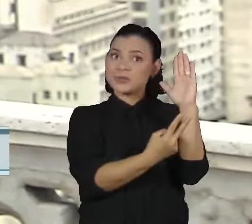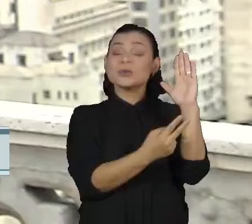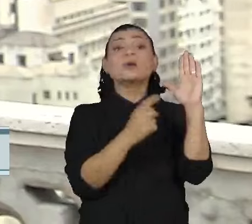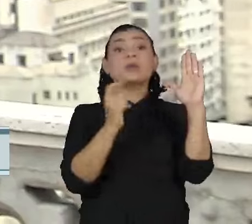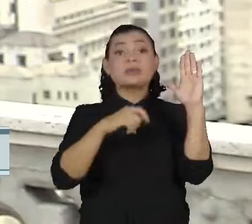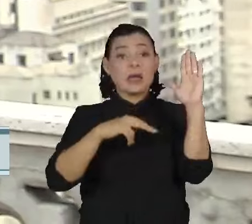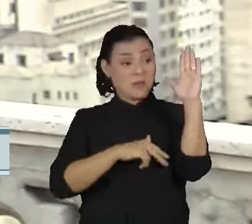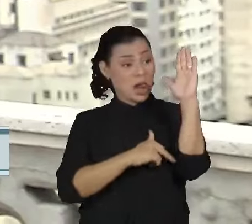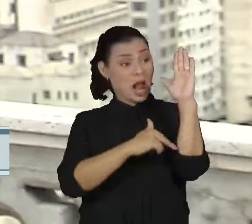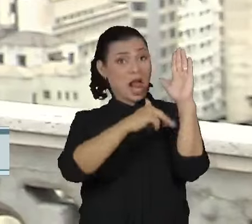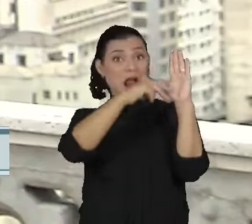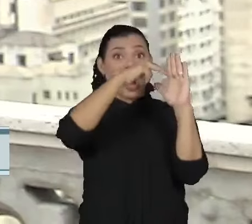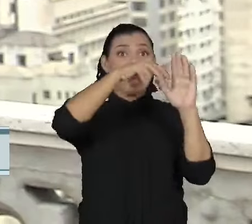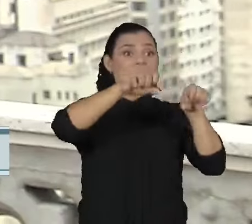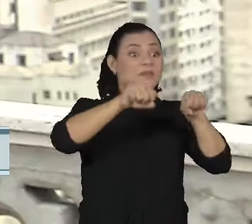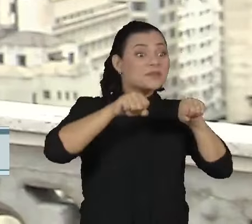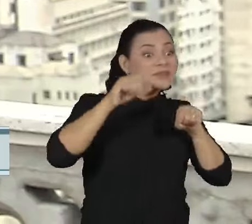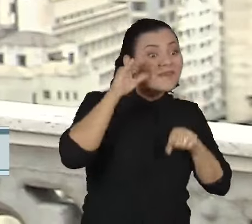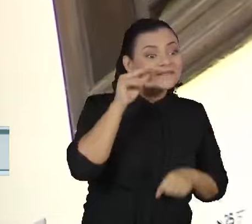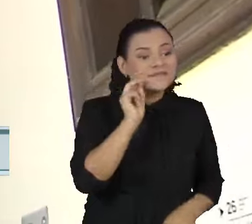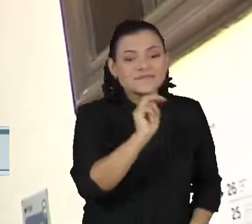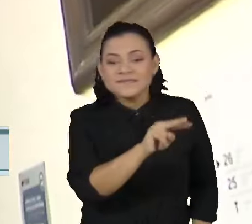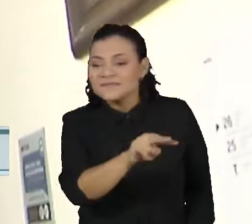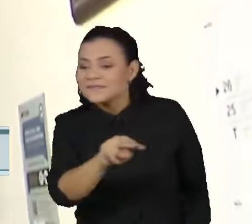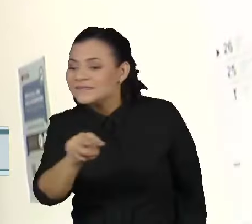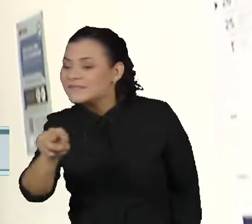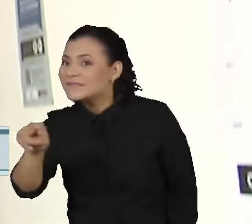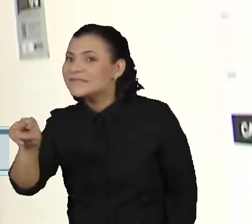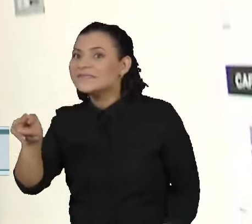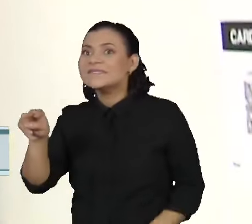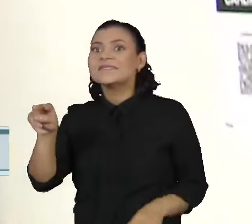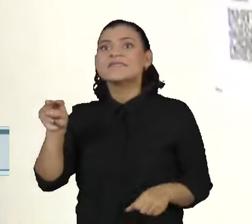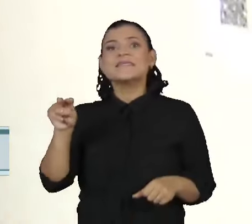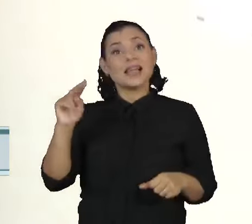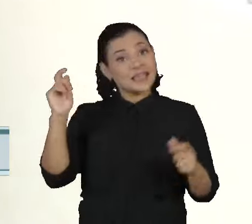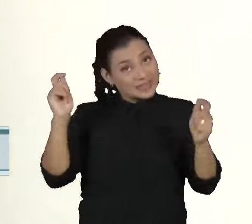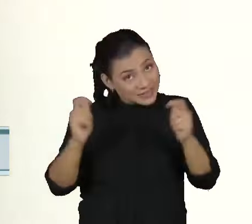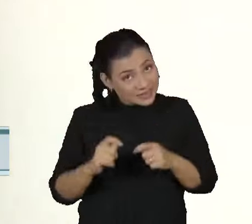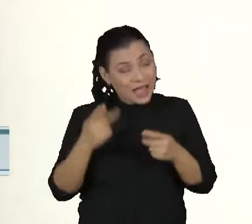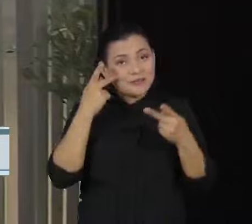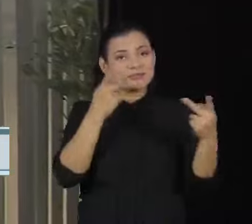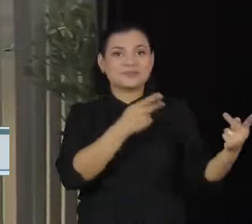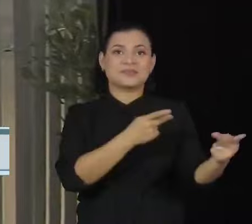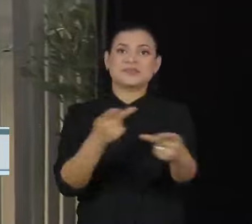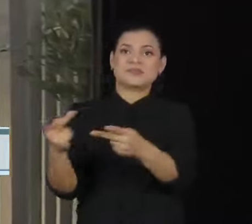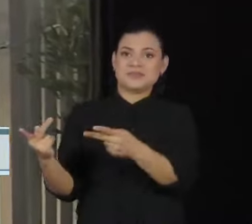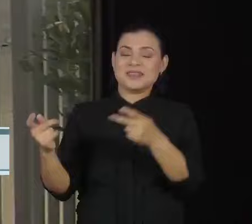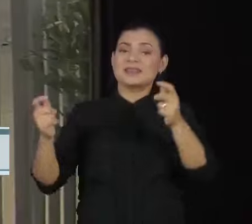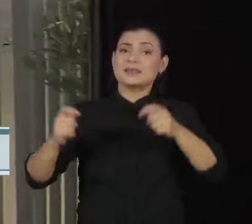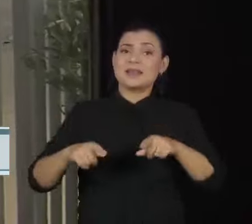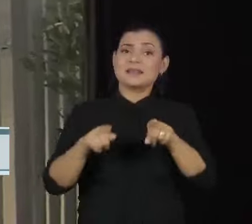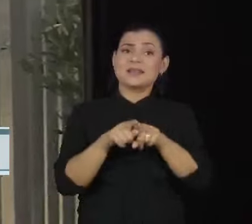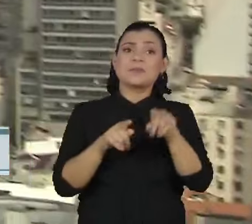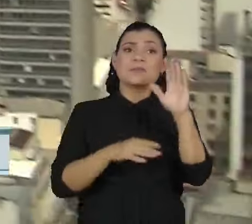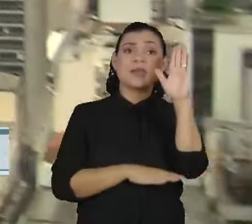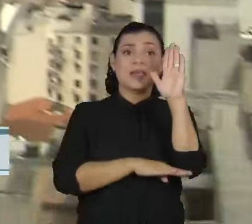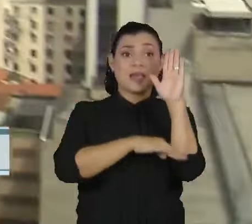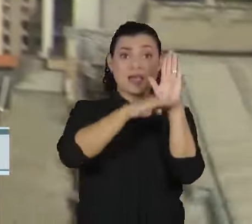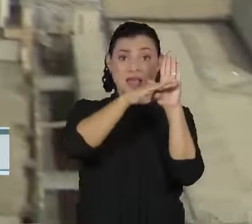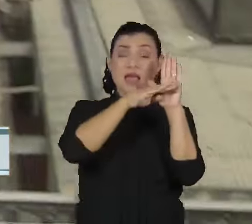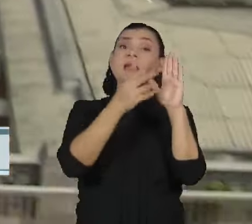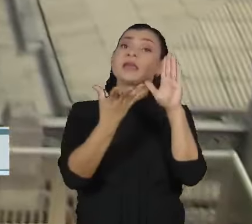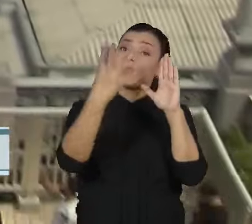terraço do Edifício Martinelli, como houve no passado essa visitação, mas também conhecer uma parte do edifício por dentro.